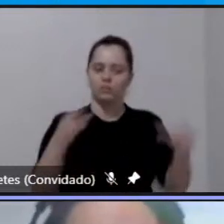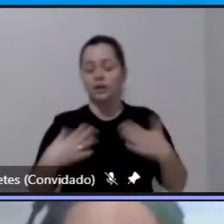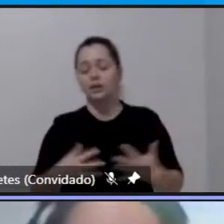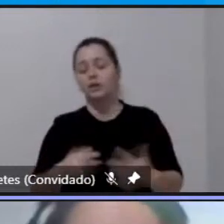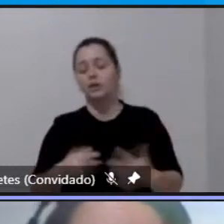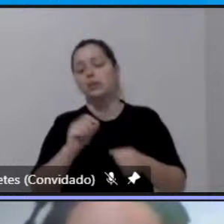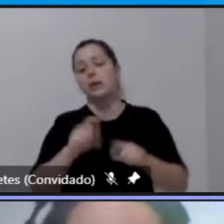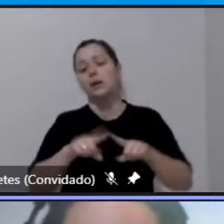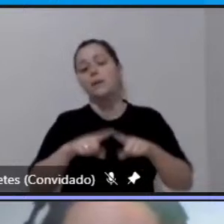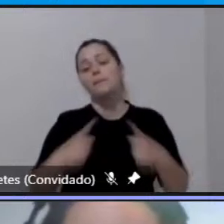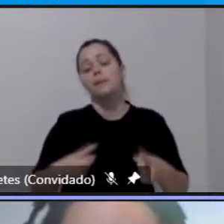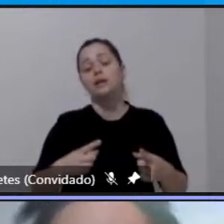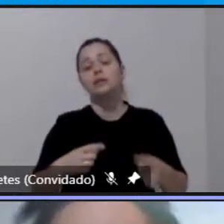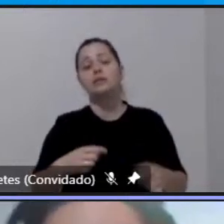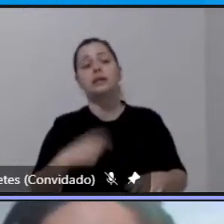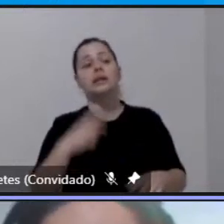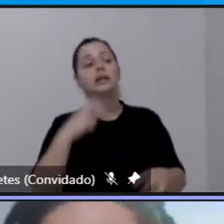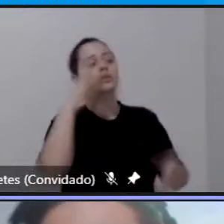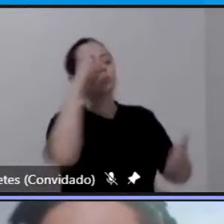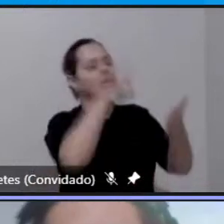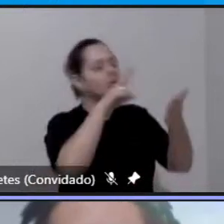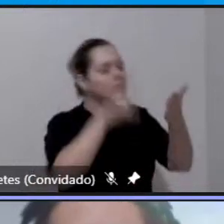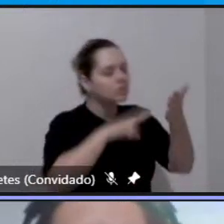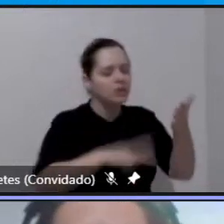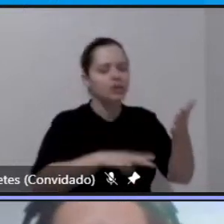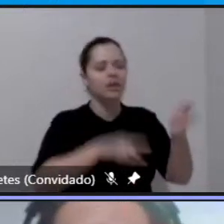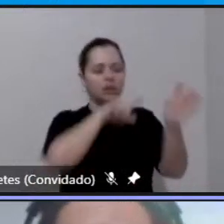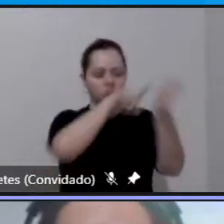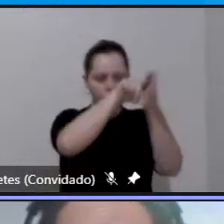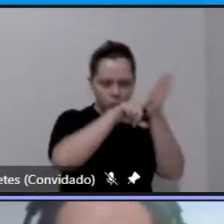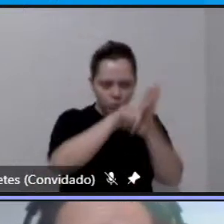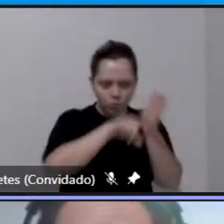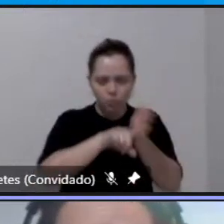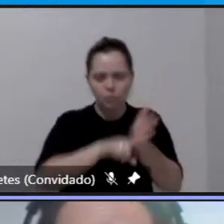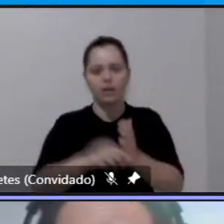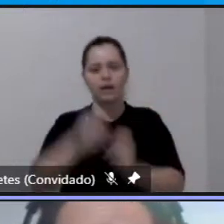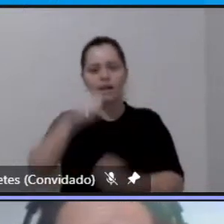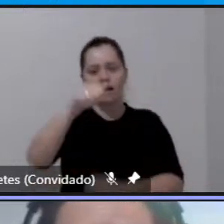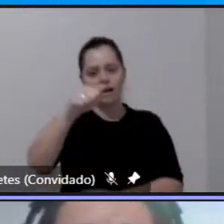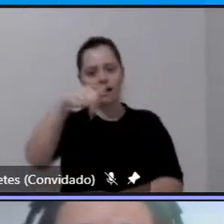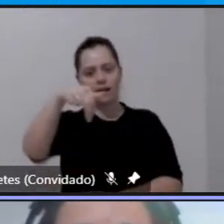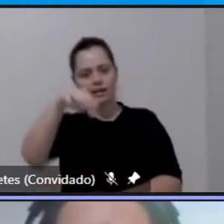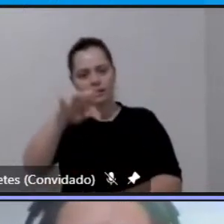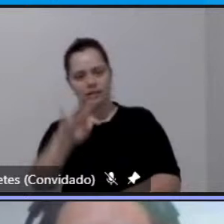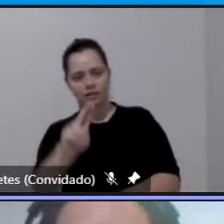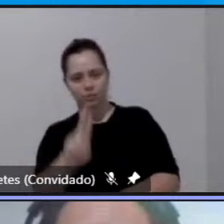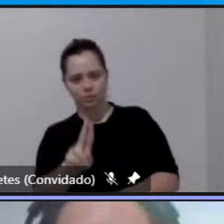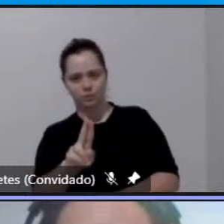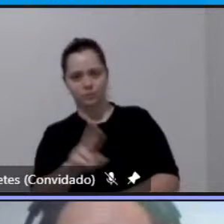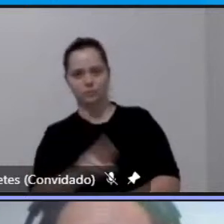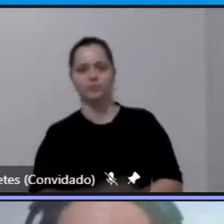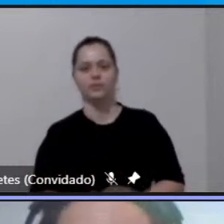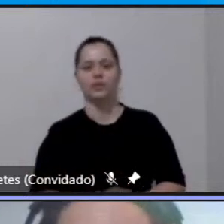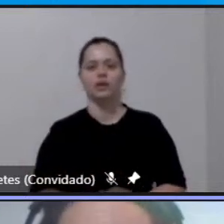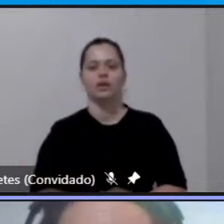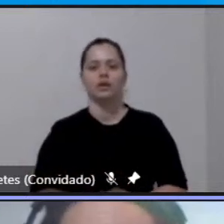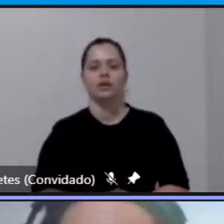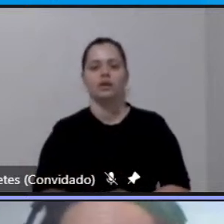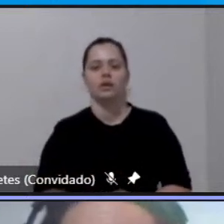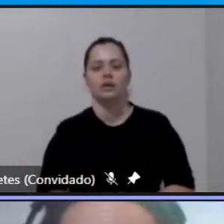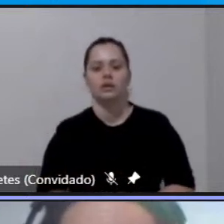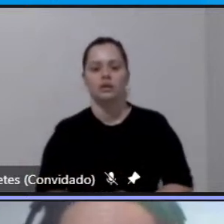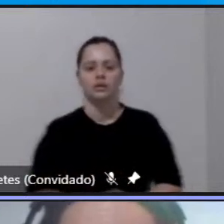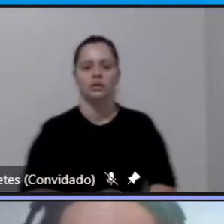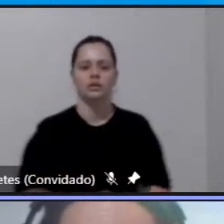administra e fiscaliza a MTU que é a empresa metropolitana de transportes urbanos do